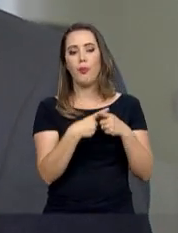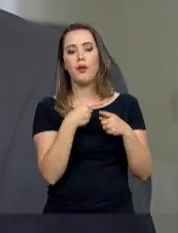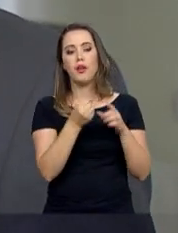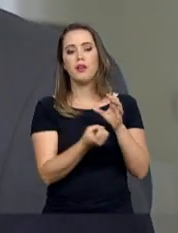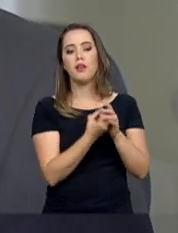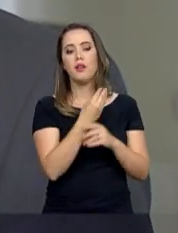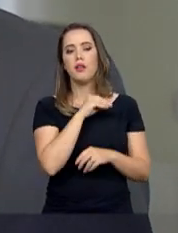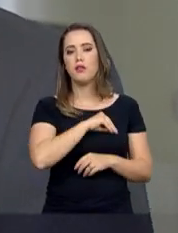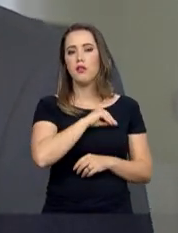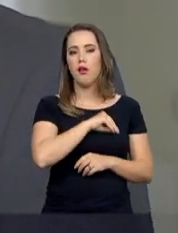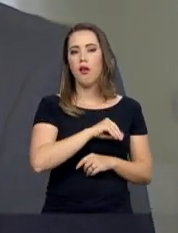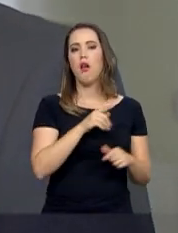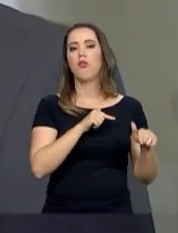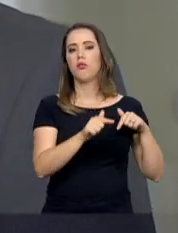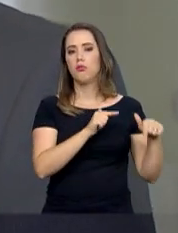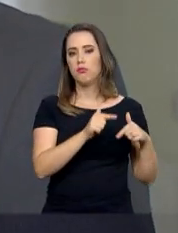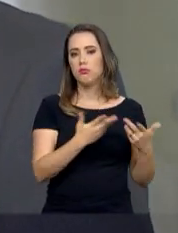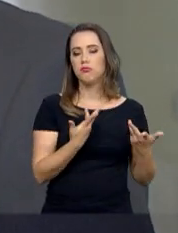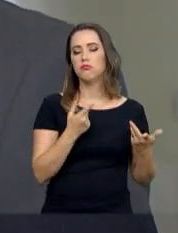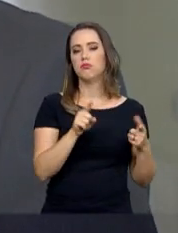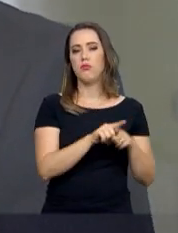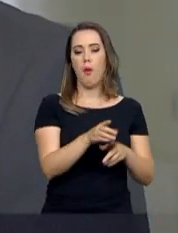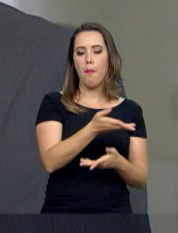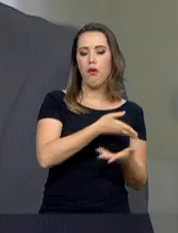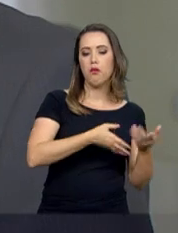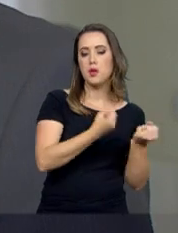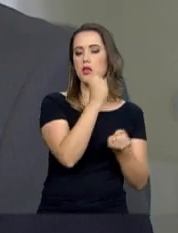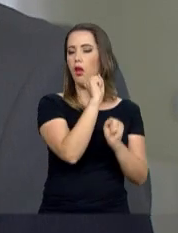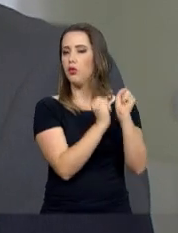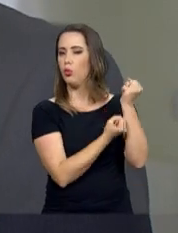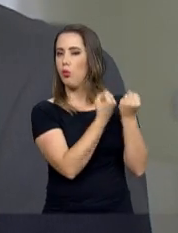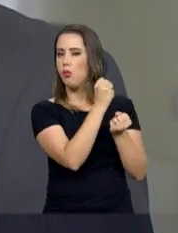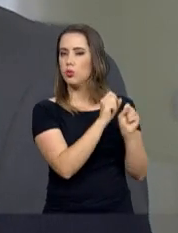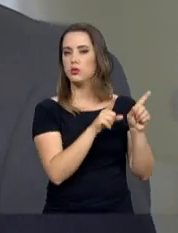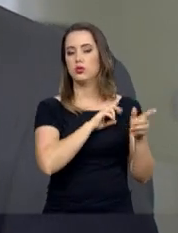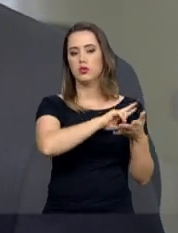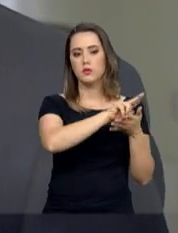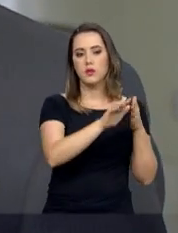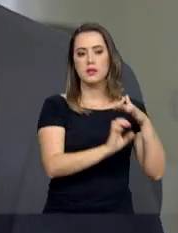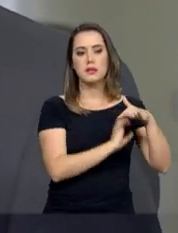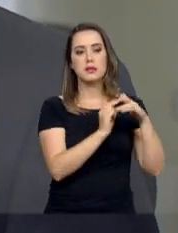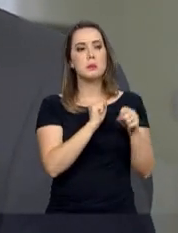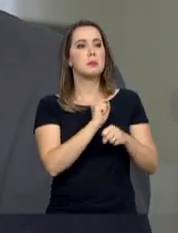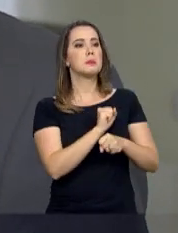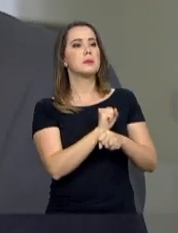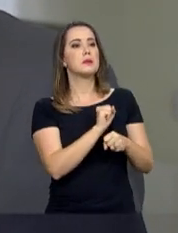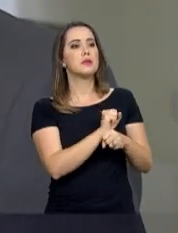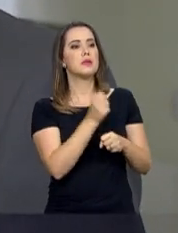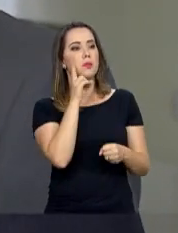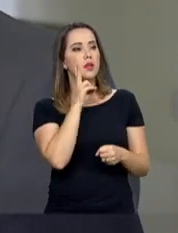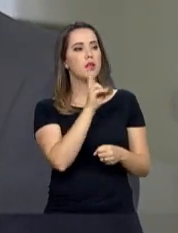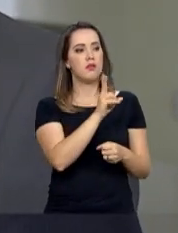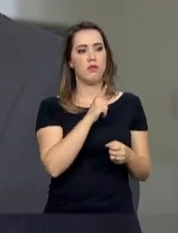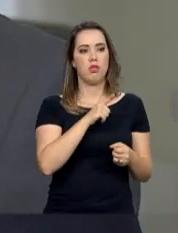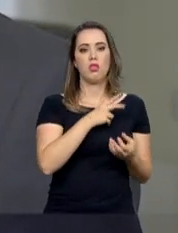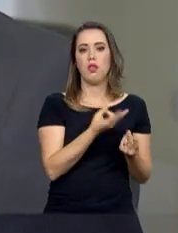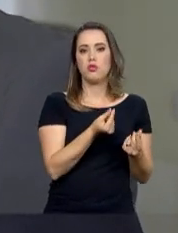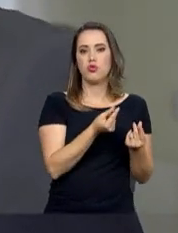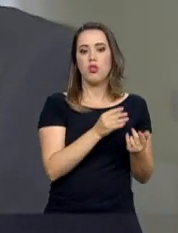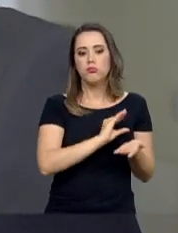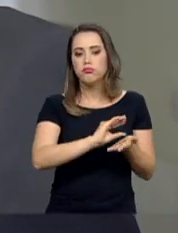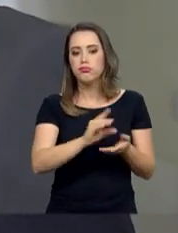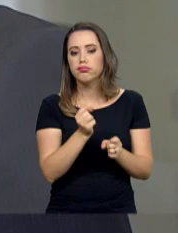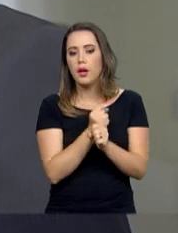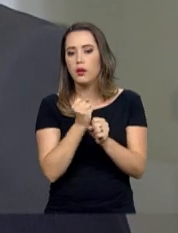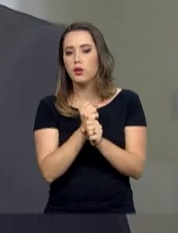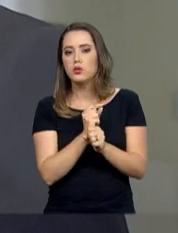movimenta a indústria. Nós temos uma série de empresas que estão aguardando esses investimentos serem feitos